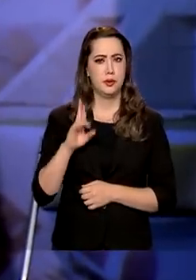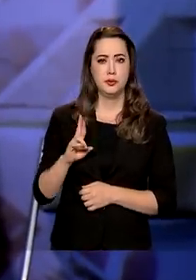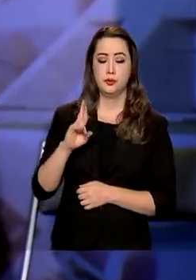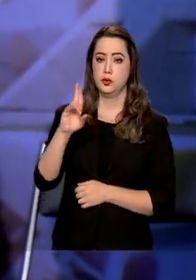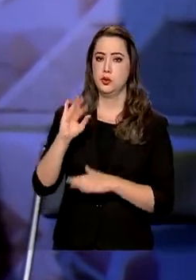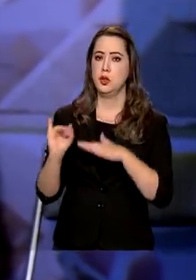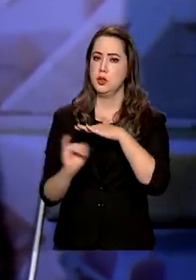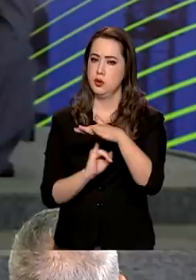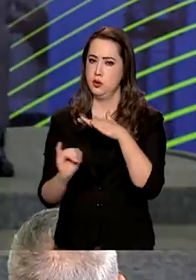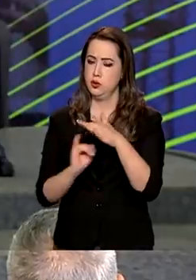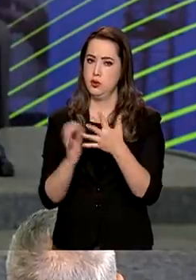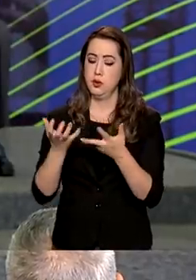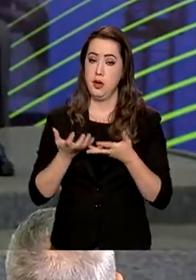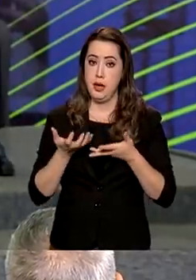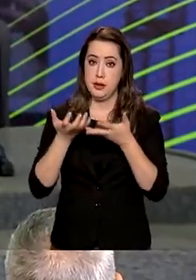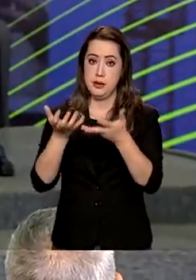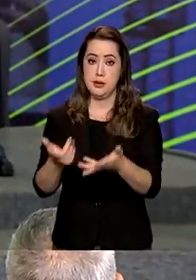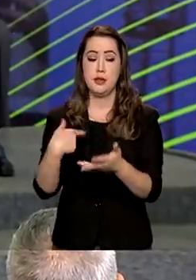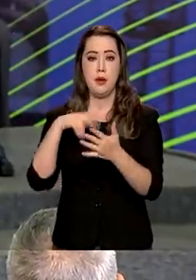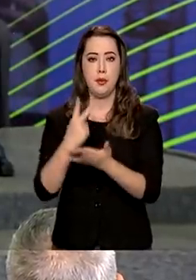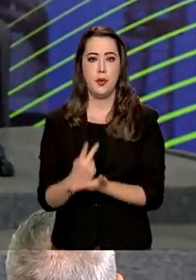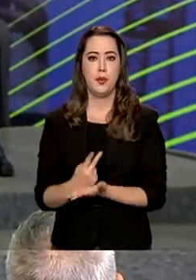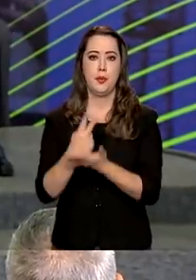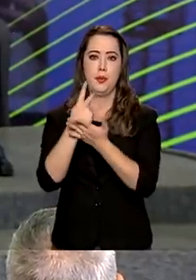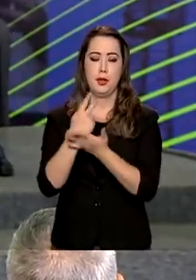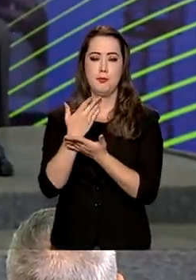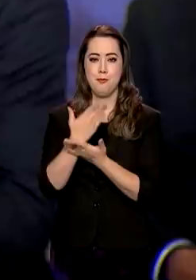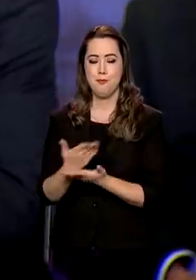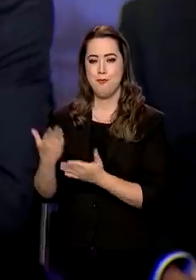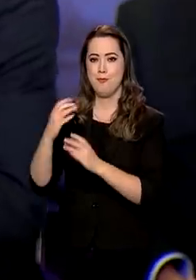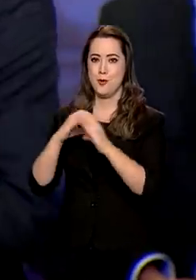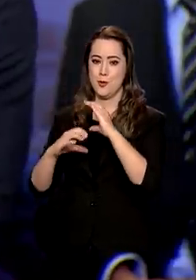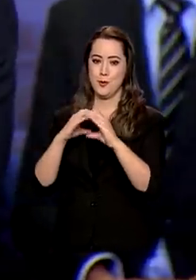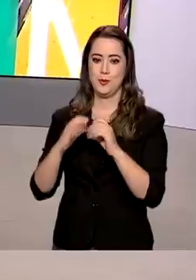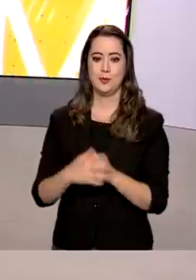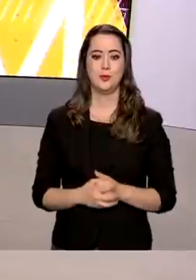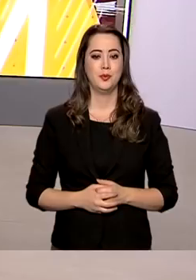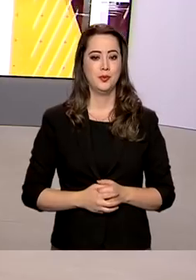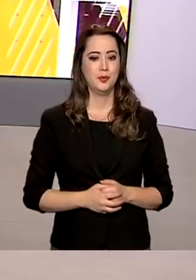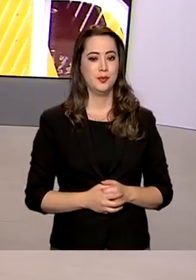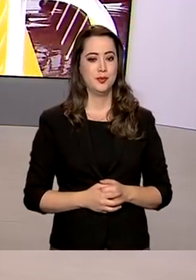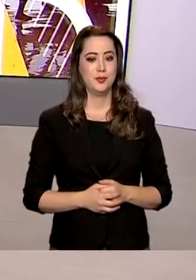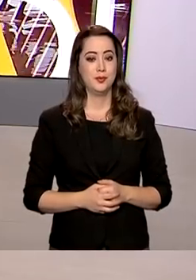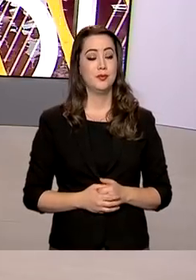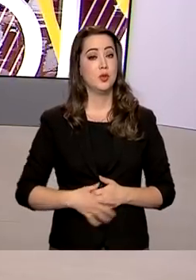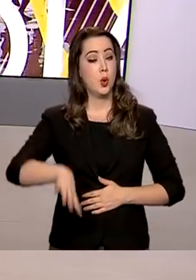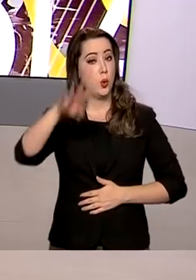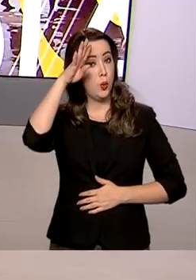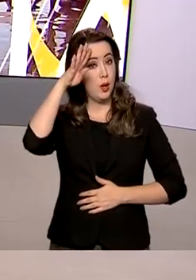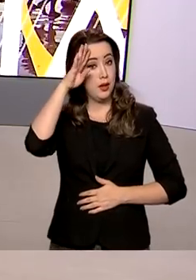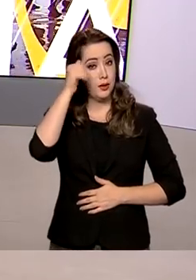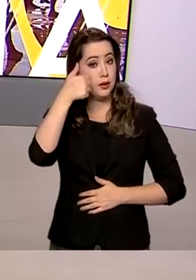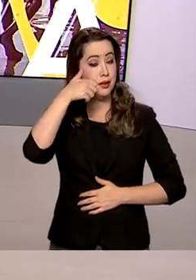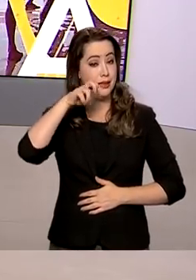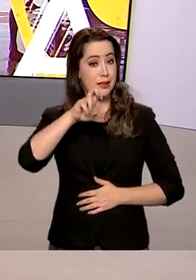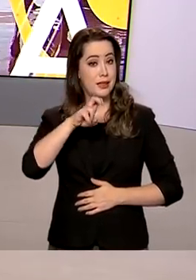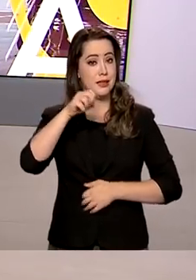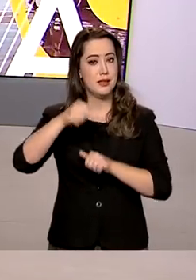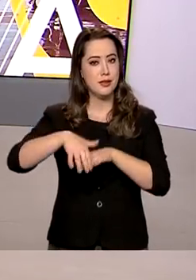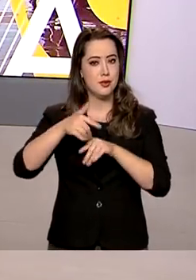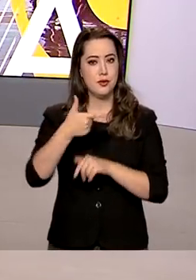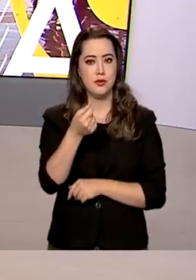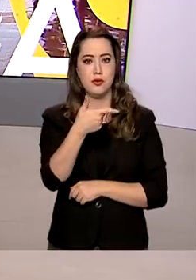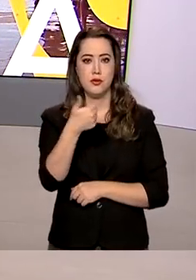e instituições recebem o prêmio Marechal Rondon de Comunicações. Quarta-feira, 15 de setembro de